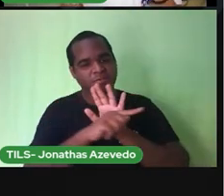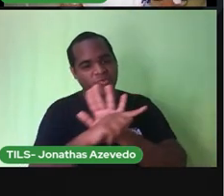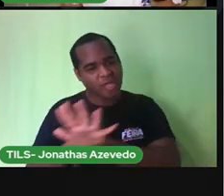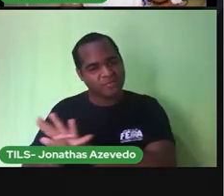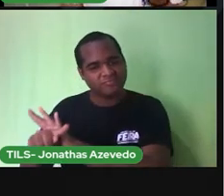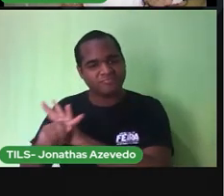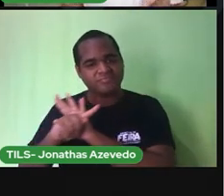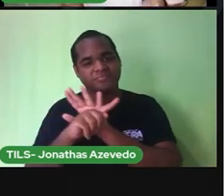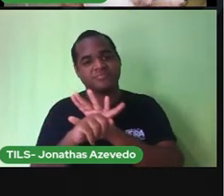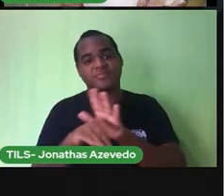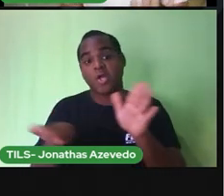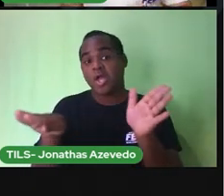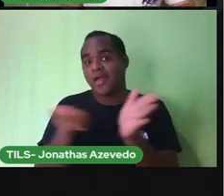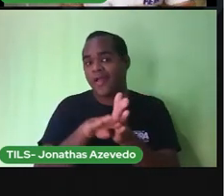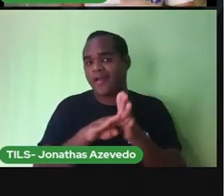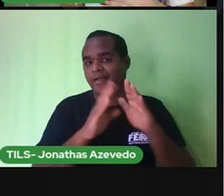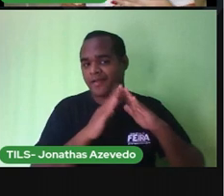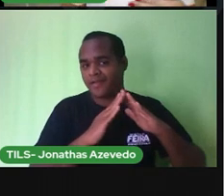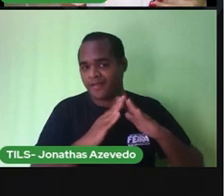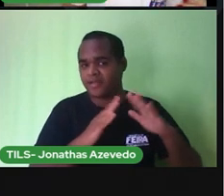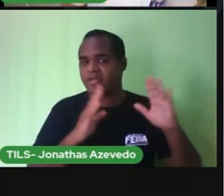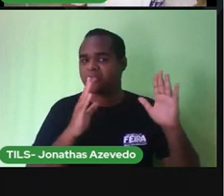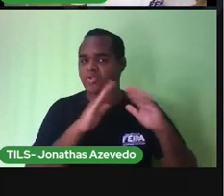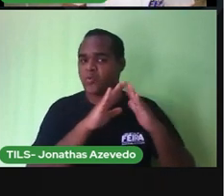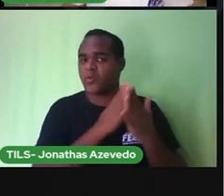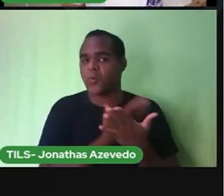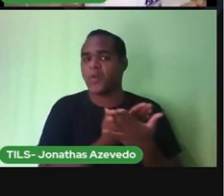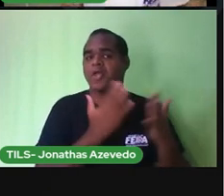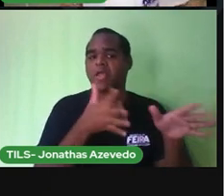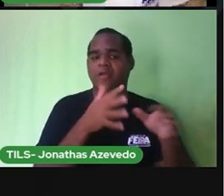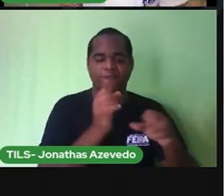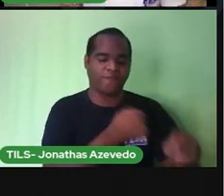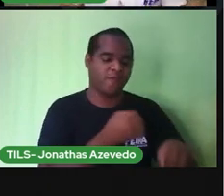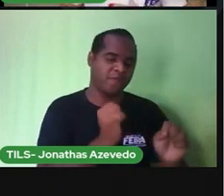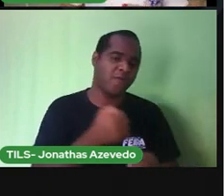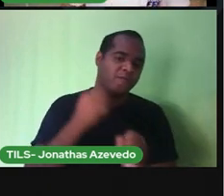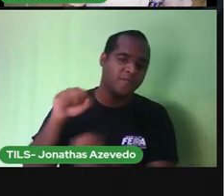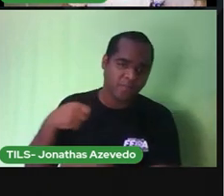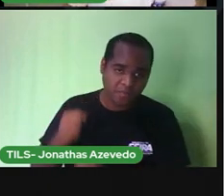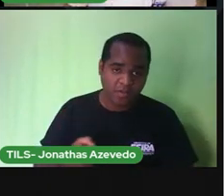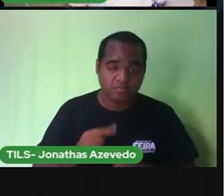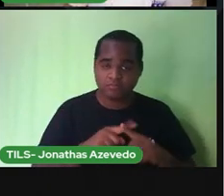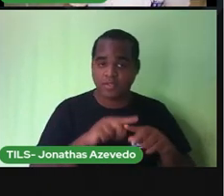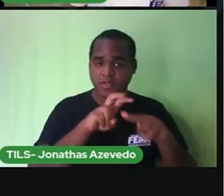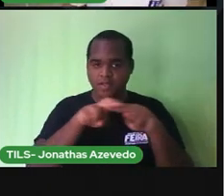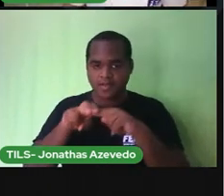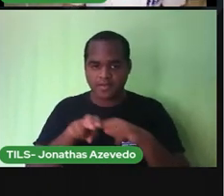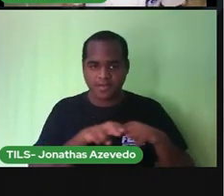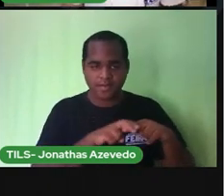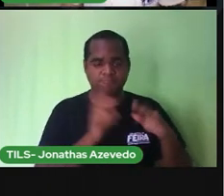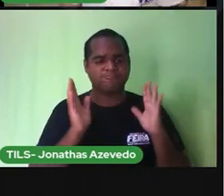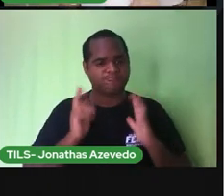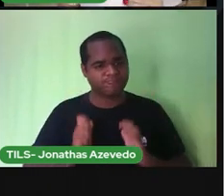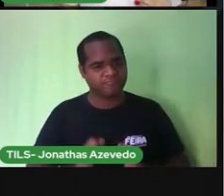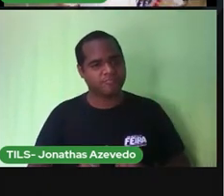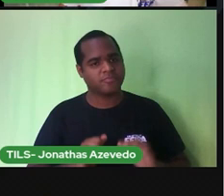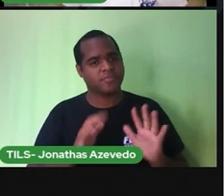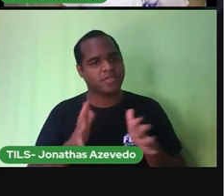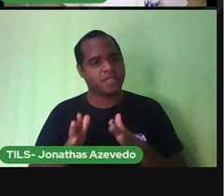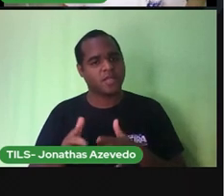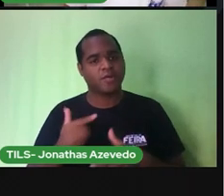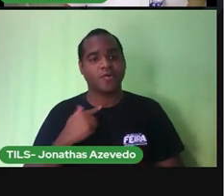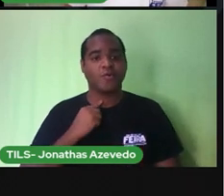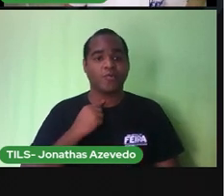quando você chega na escola a escola já está varrida as cadeiras estão limpas não tem